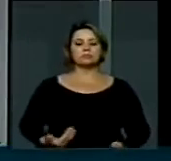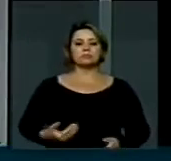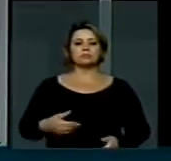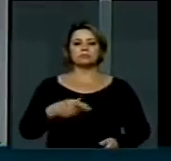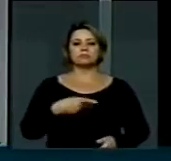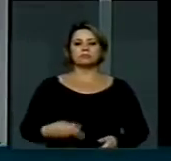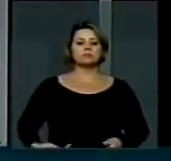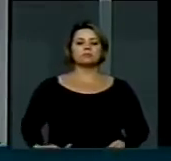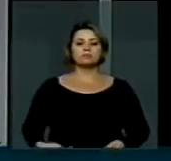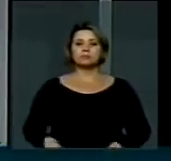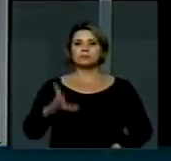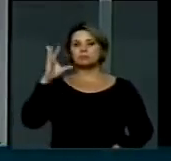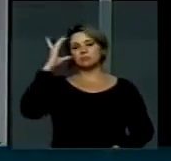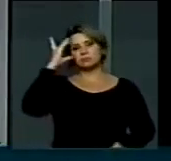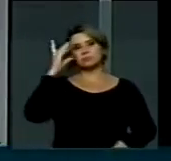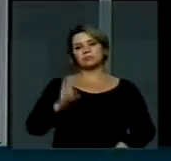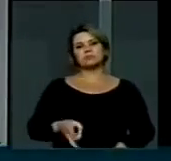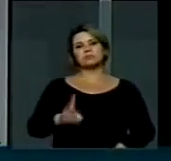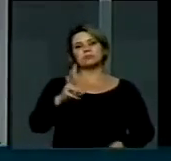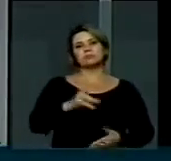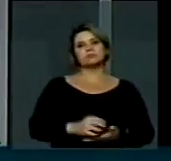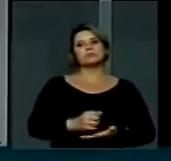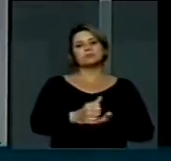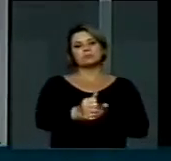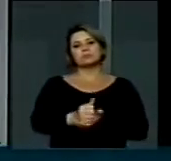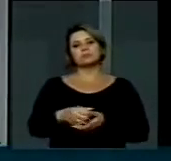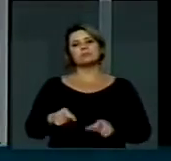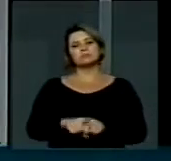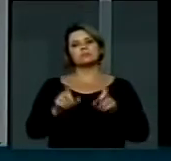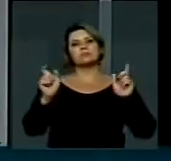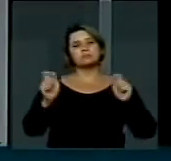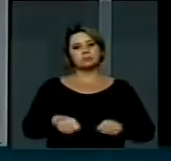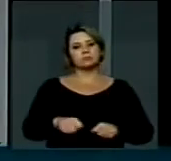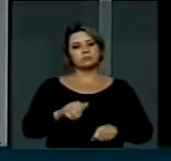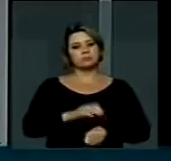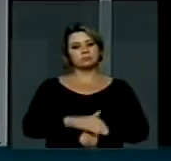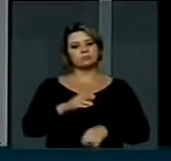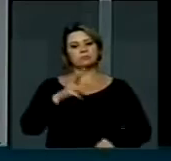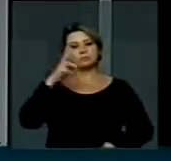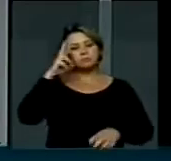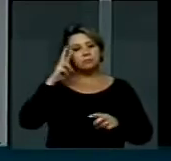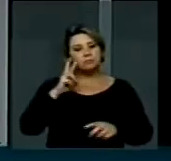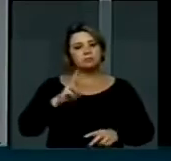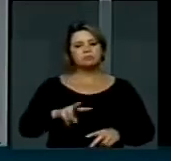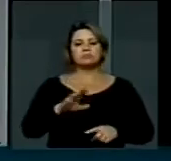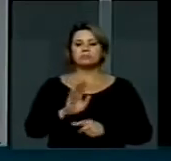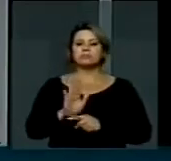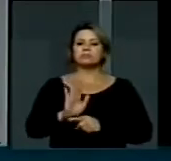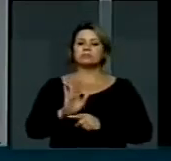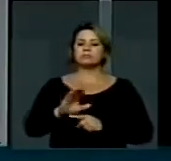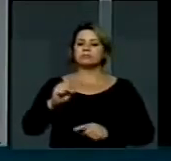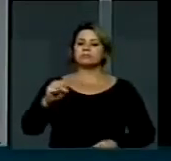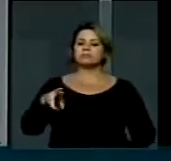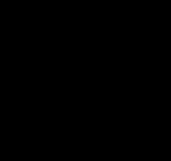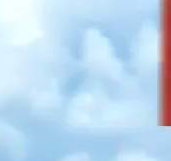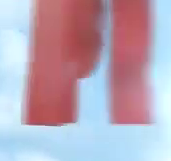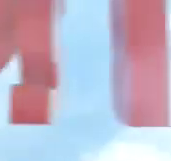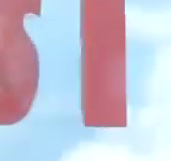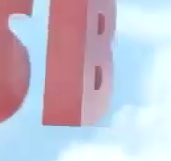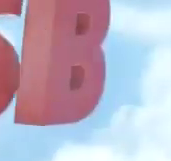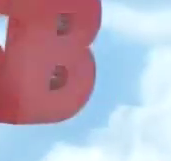continue dando o apoio que vem dando, mas se possível com mais atenção ao semiárido brasileiro. Obrigado, presidente.